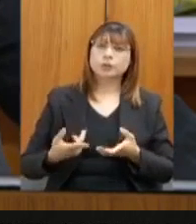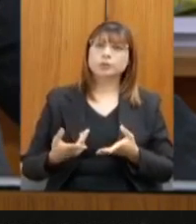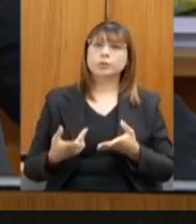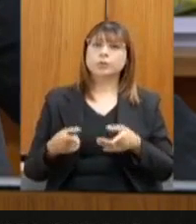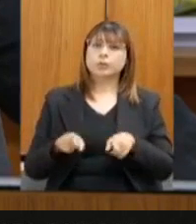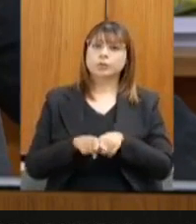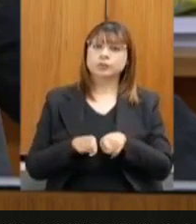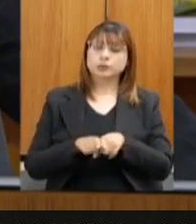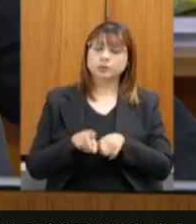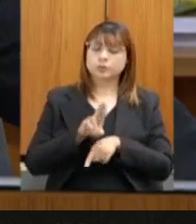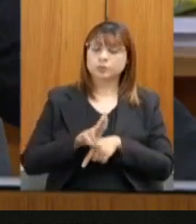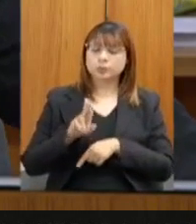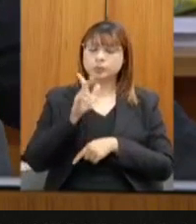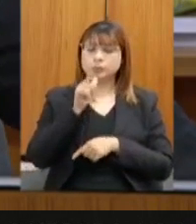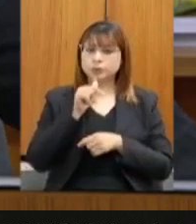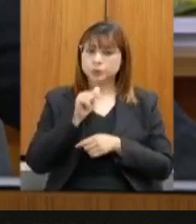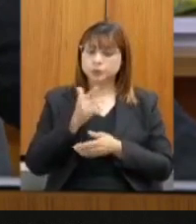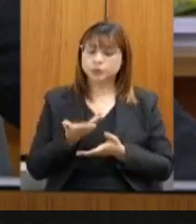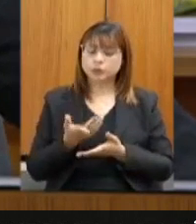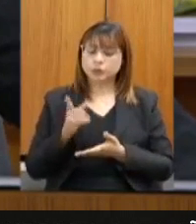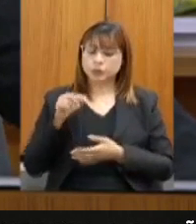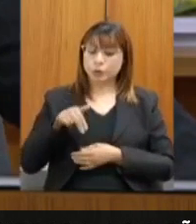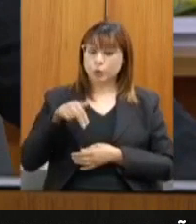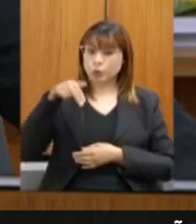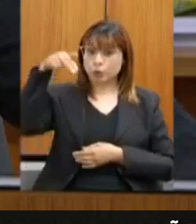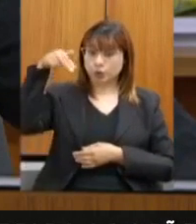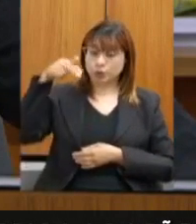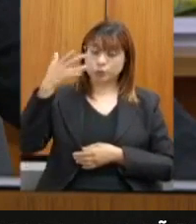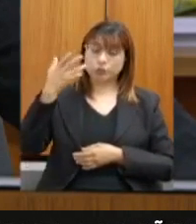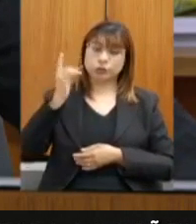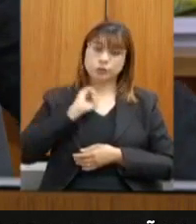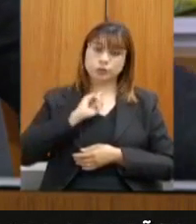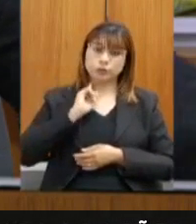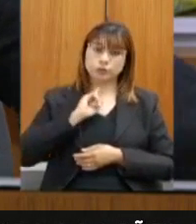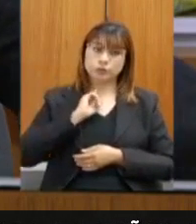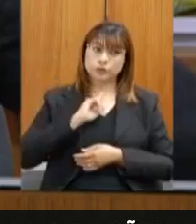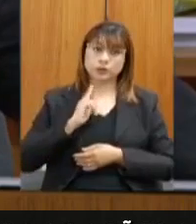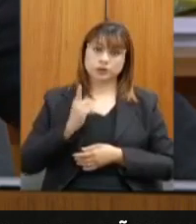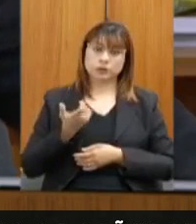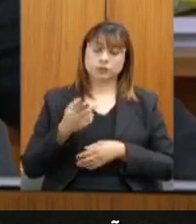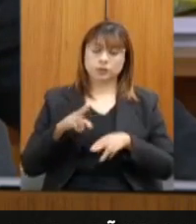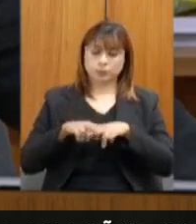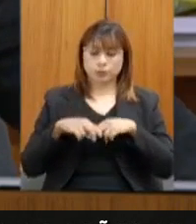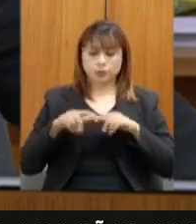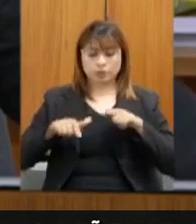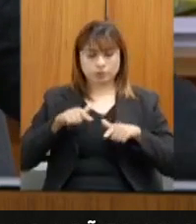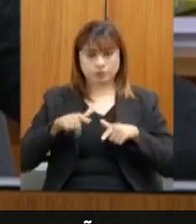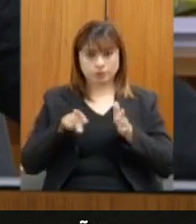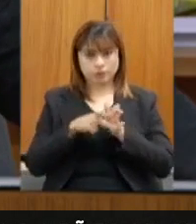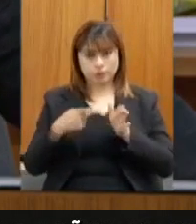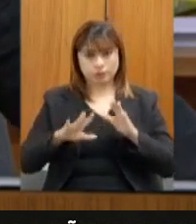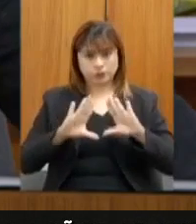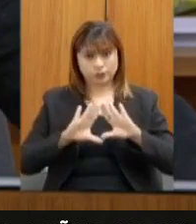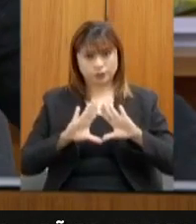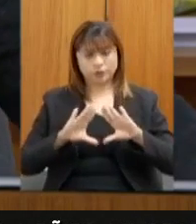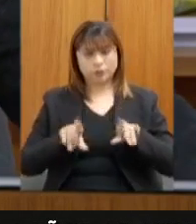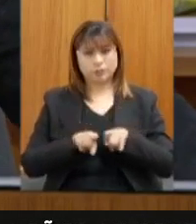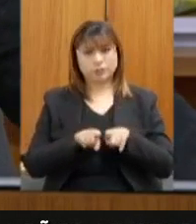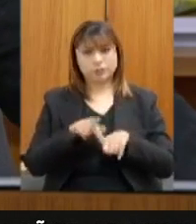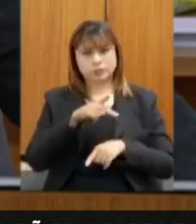Recursos Hídricos, lá no Norte de Minas, através do trabalho dessa casa, da Assembleia, do presidente